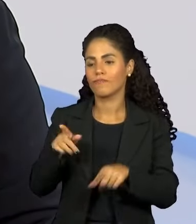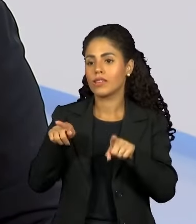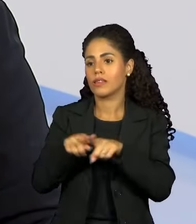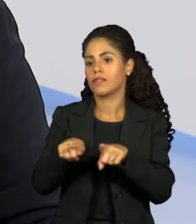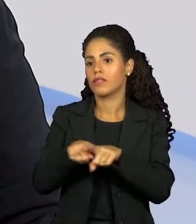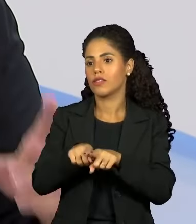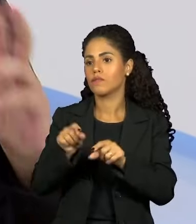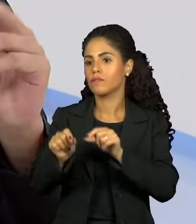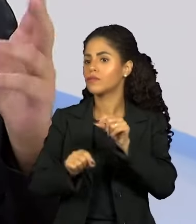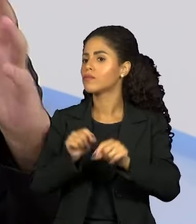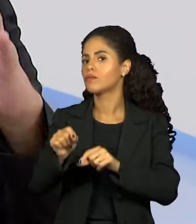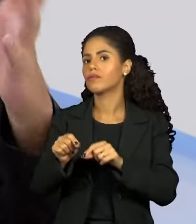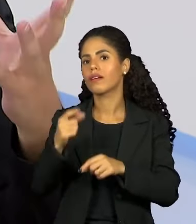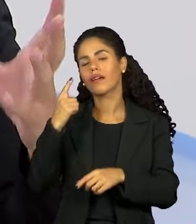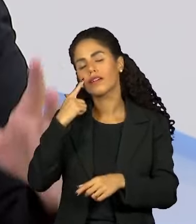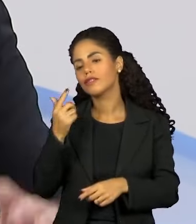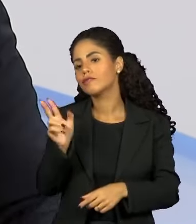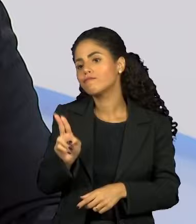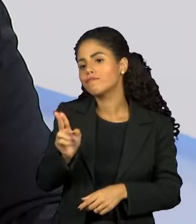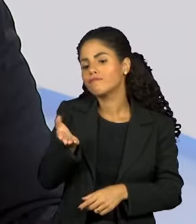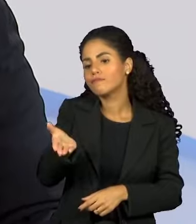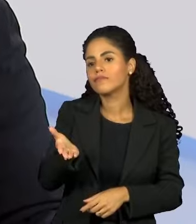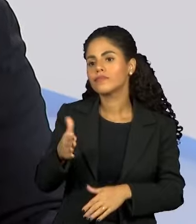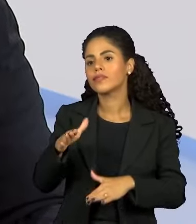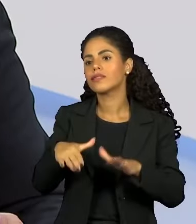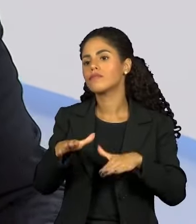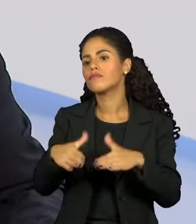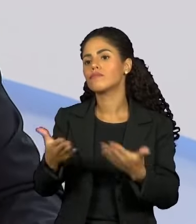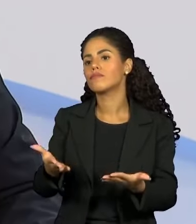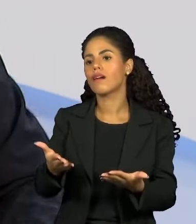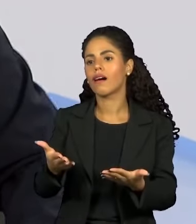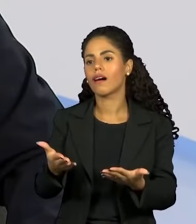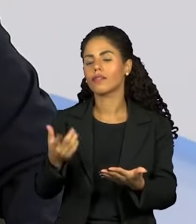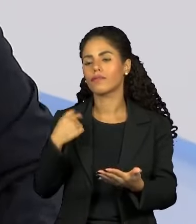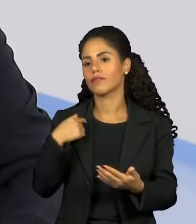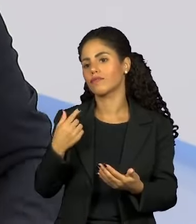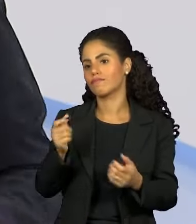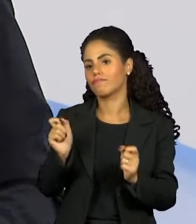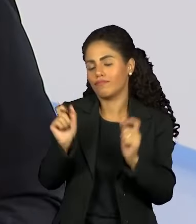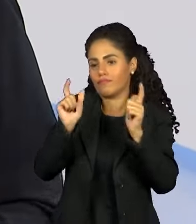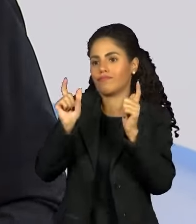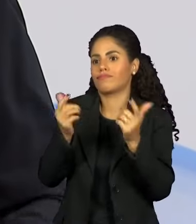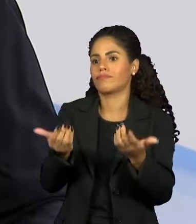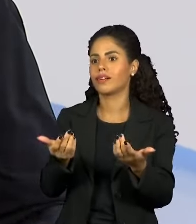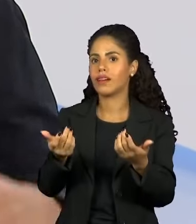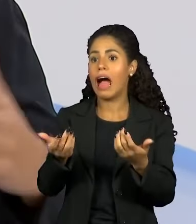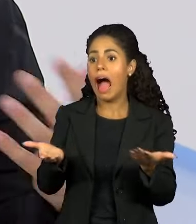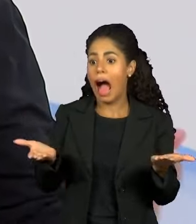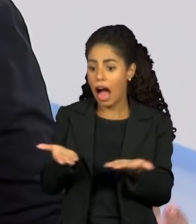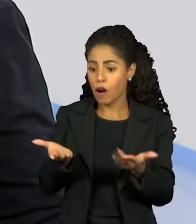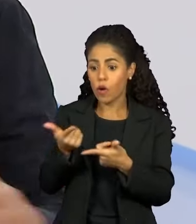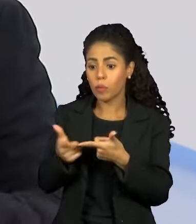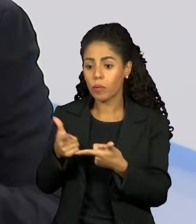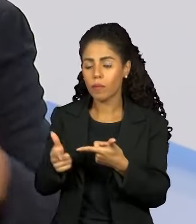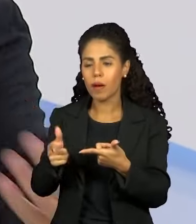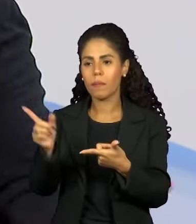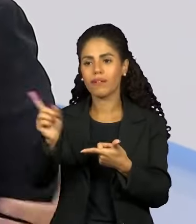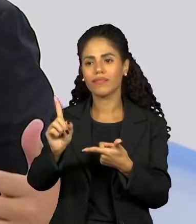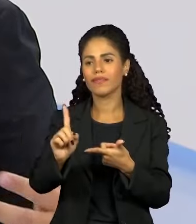E sendo usado uma coisa que a gente chama de espantalho. Agora é um problema, mas durante